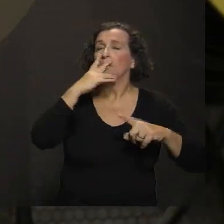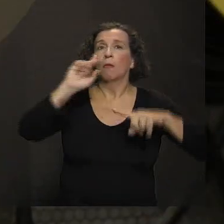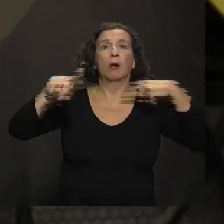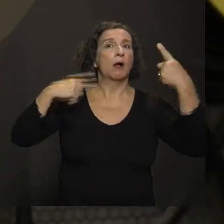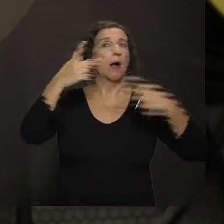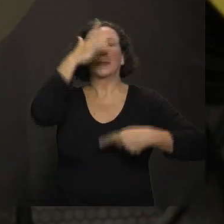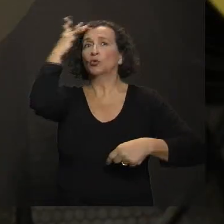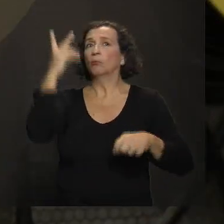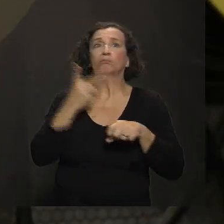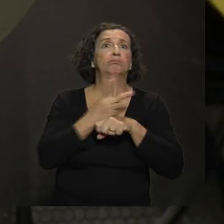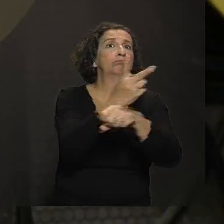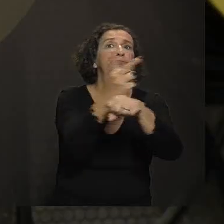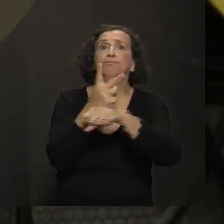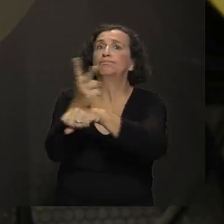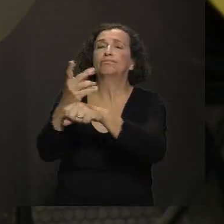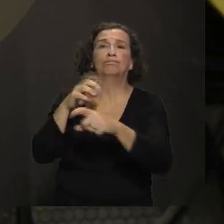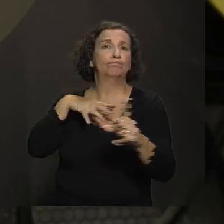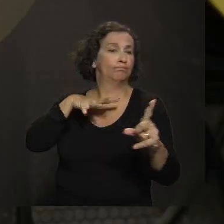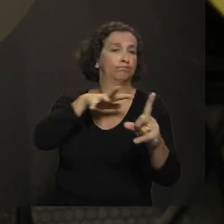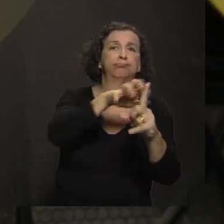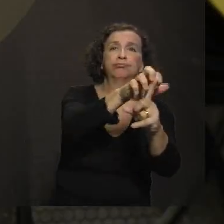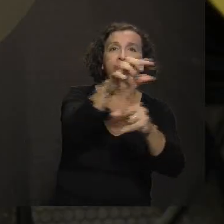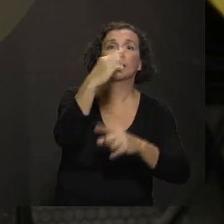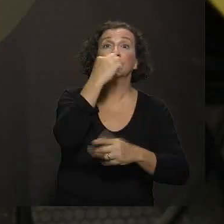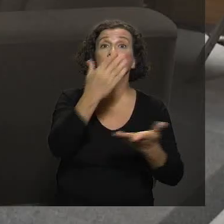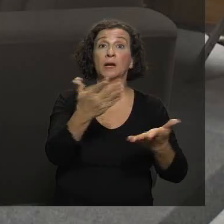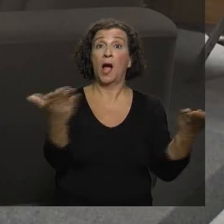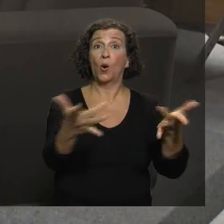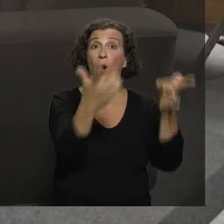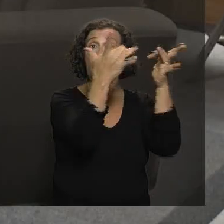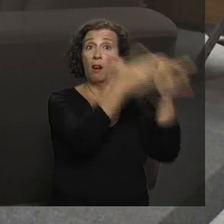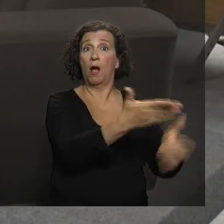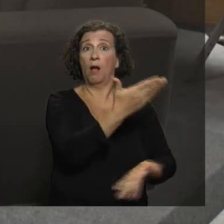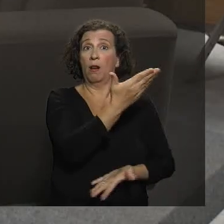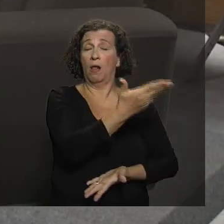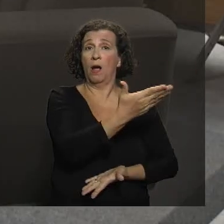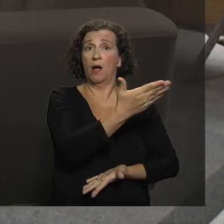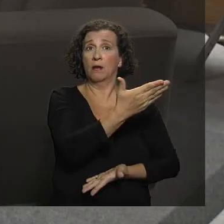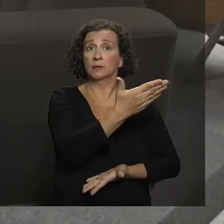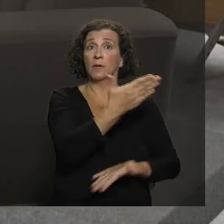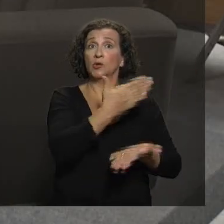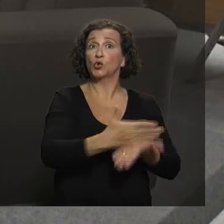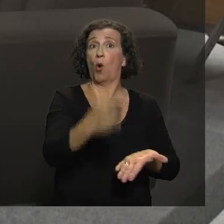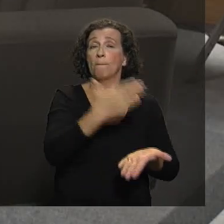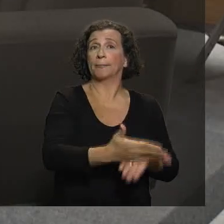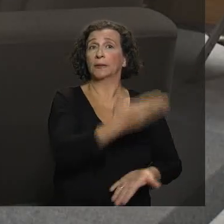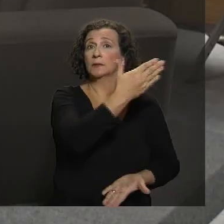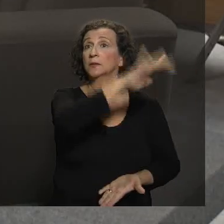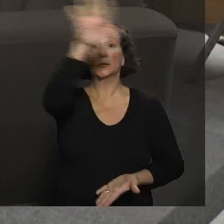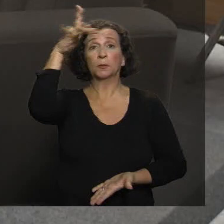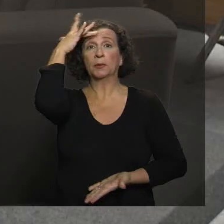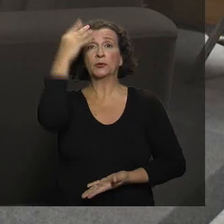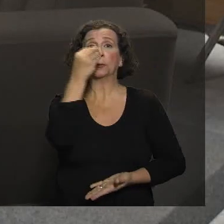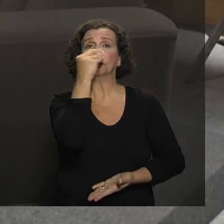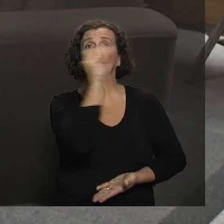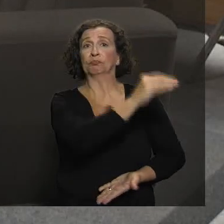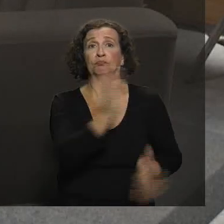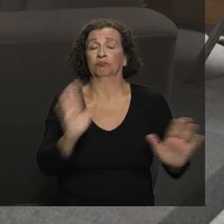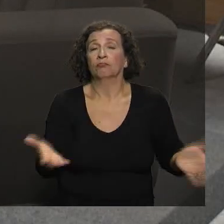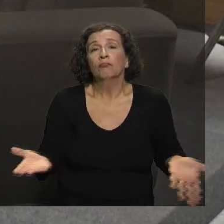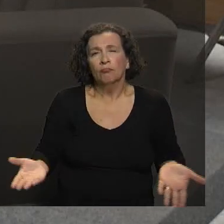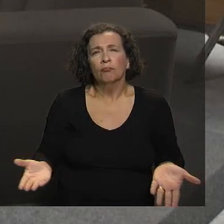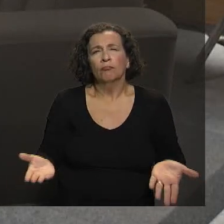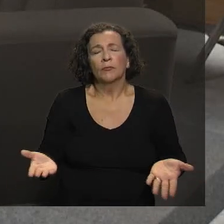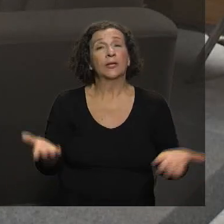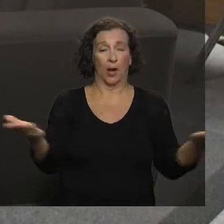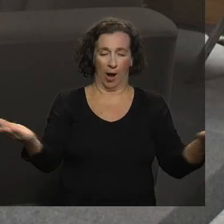pela busca da vacina. Que agora está lá. Exatamente. Tem vacina sobrando e ninguém vai. A doença saiu da